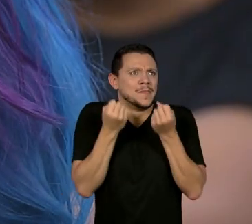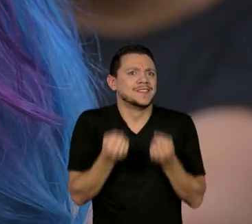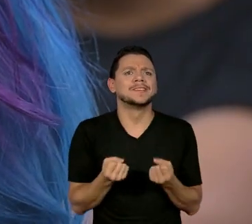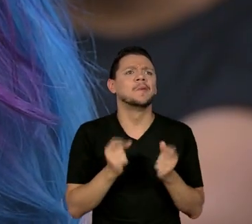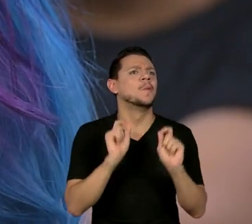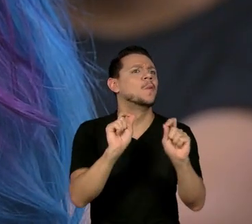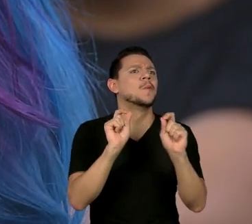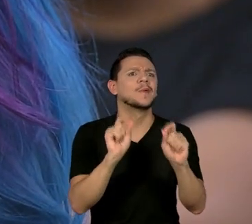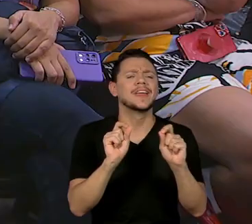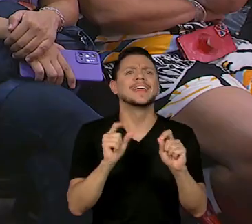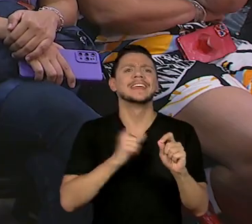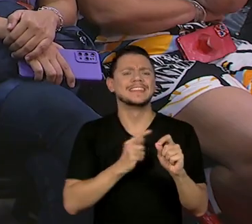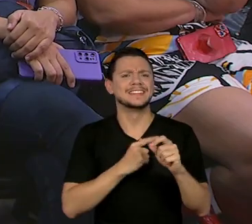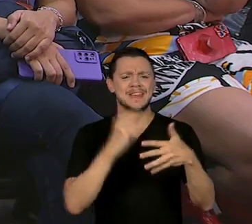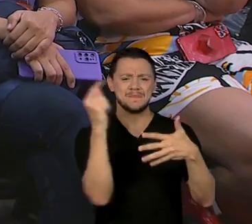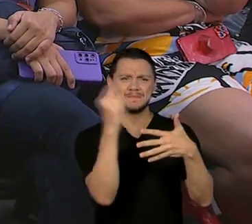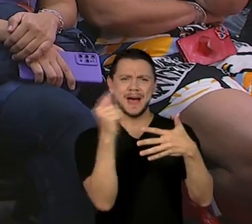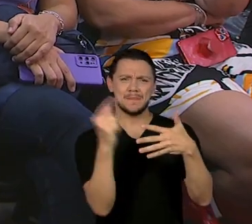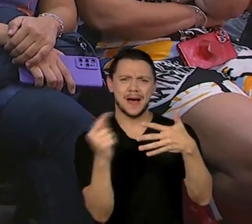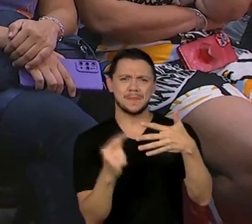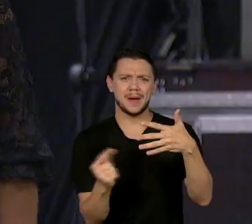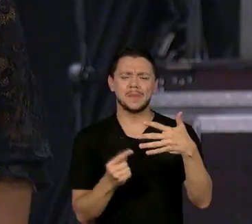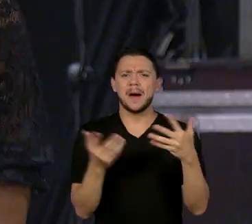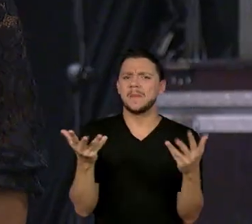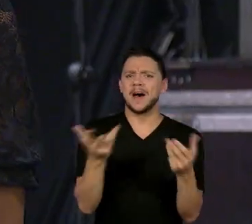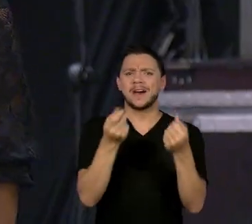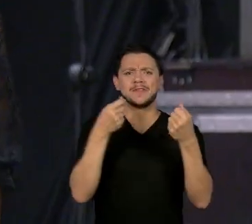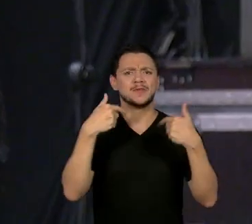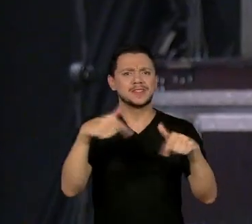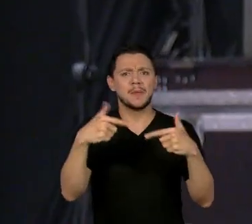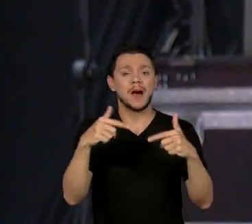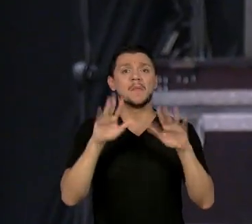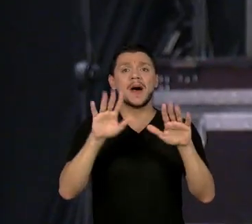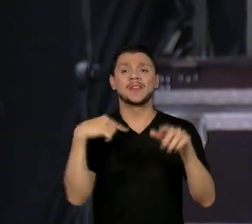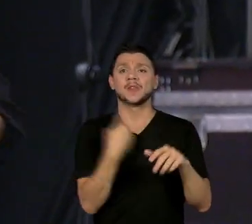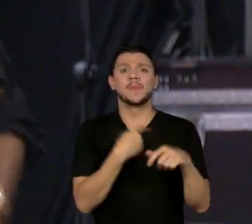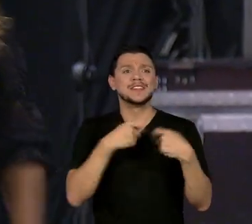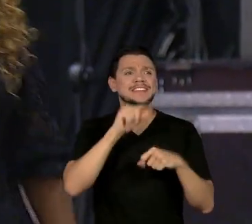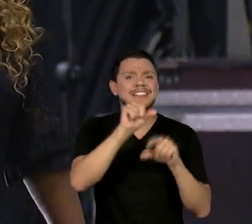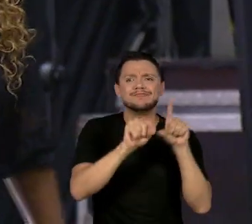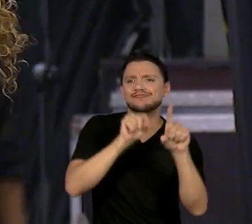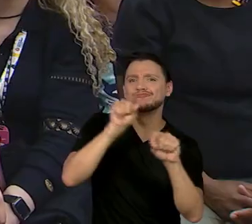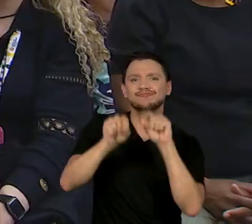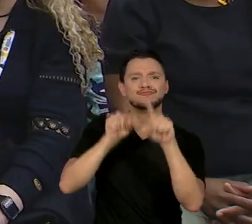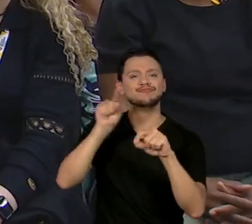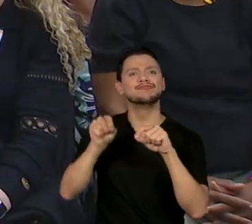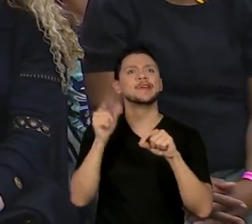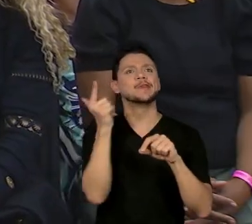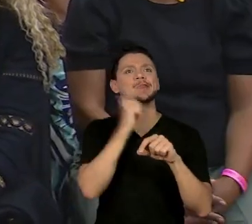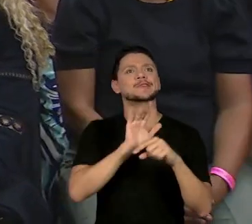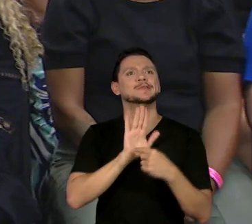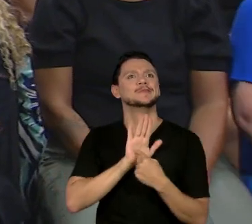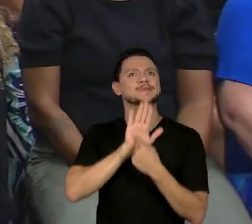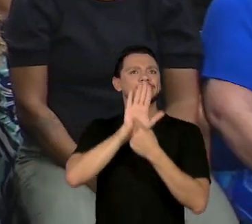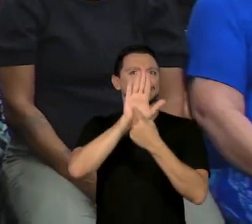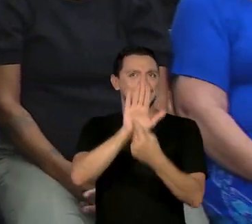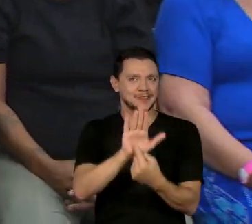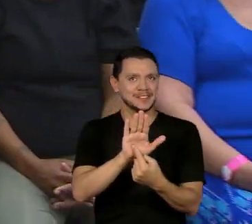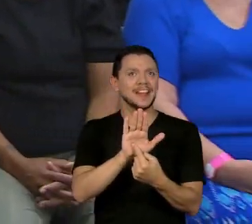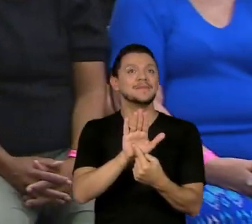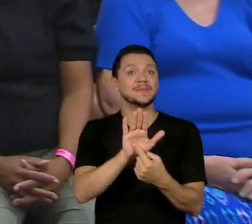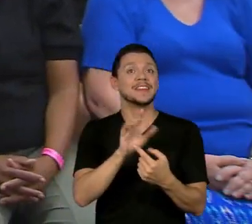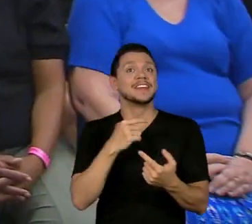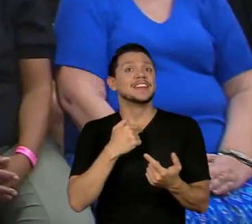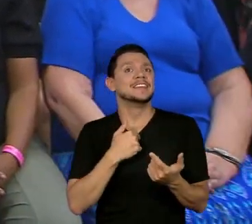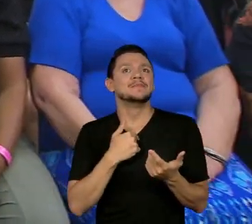diante de tanta grandeza, alguns trabalhos para se fazerem presente. Mas eu não